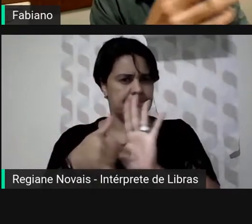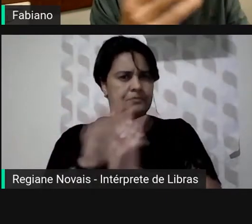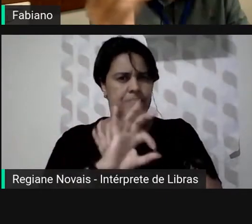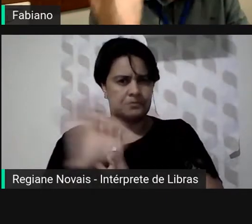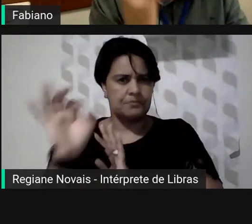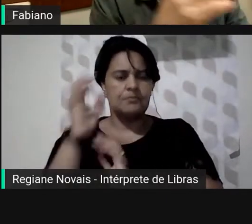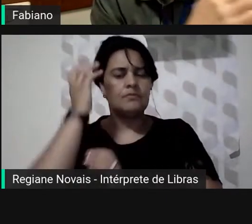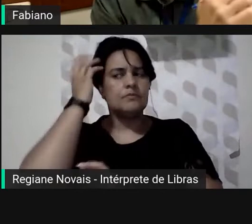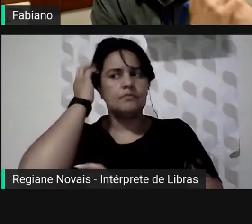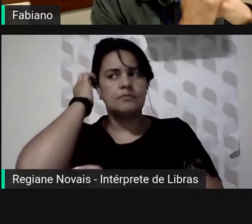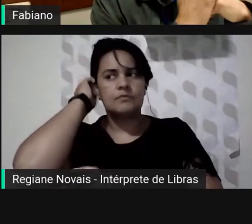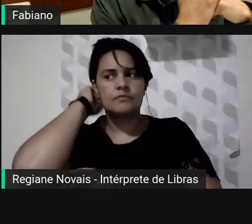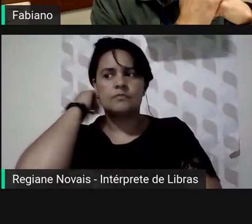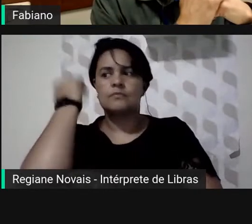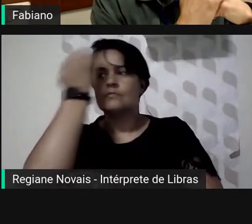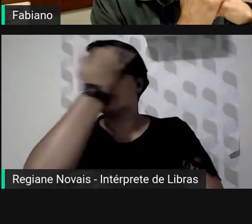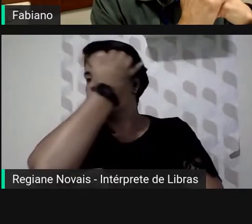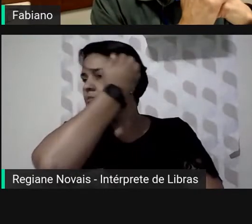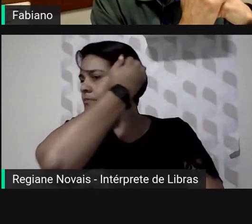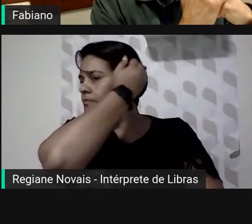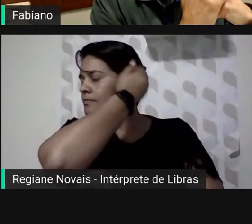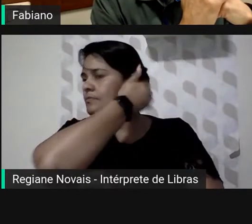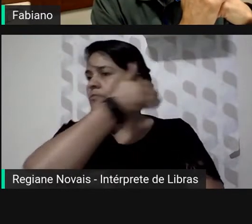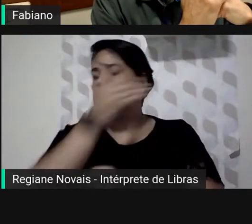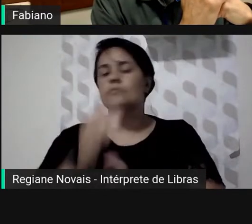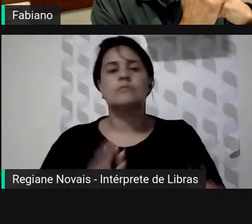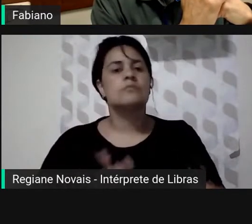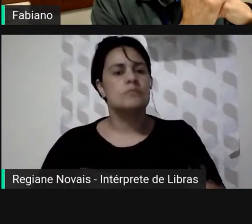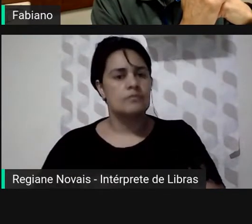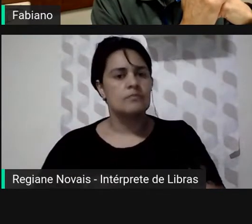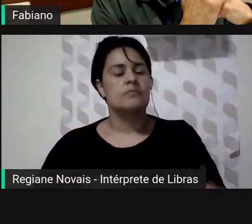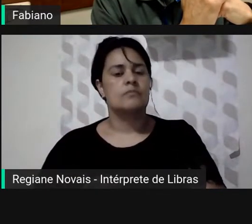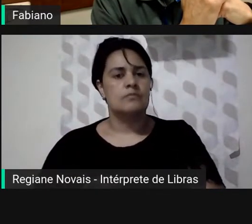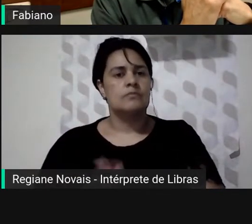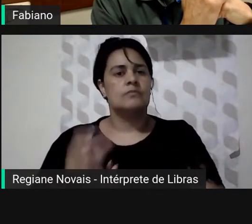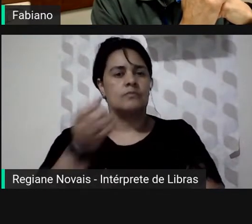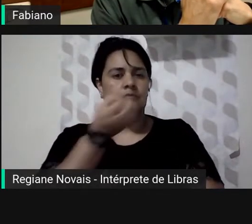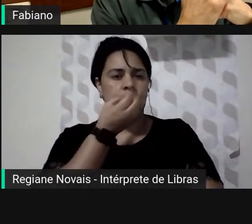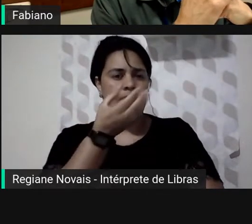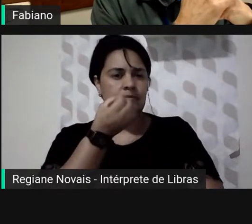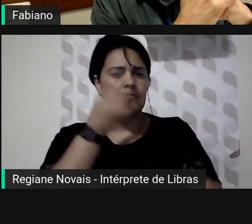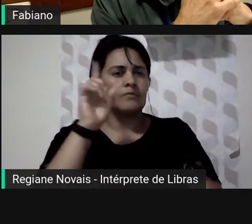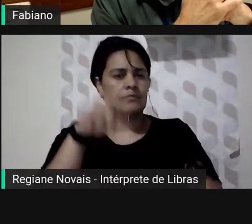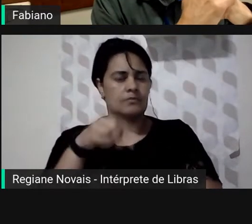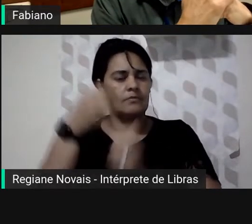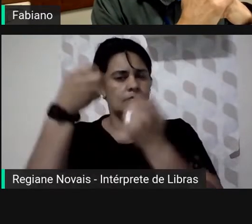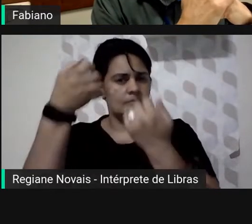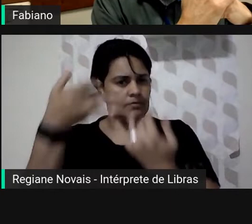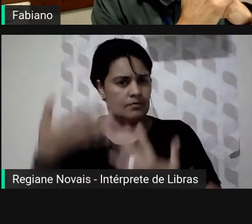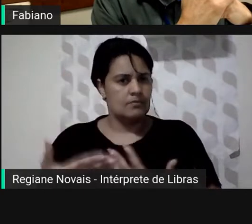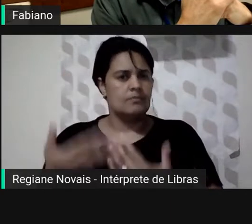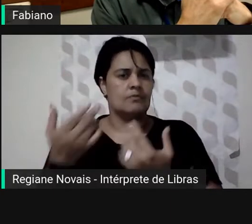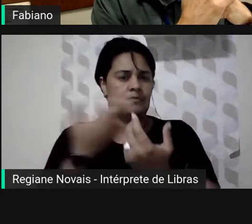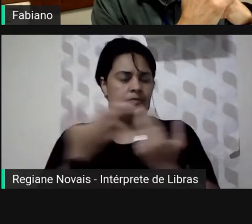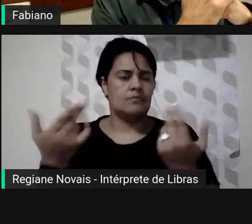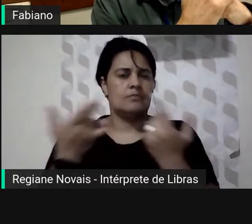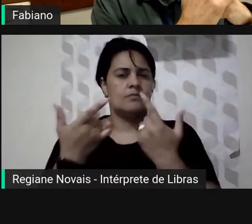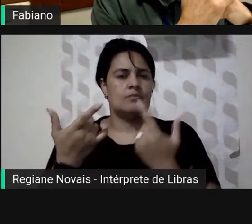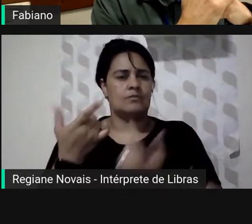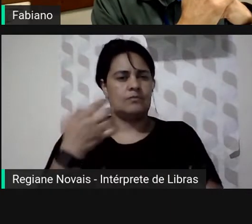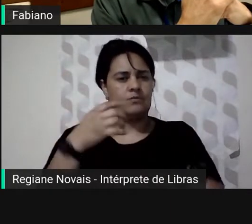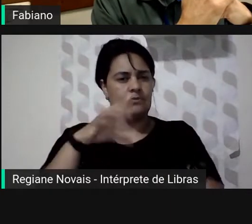inclusive interessante os documentos que você mostra mostram a própria evolução da língua portuguesa quando o plural de